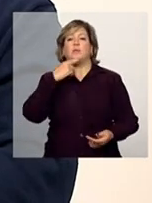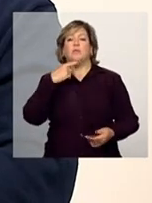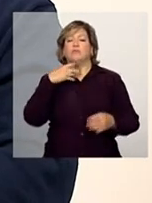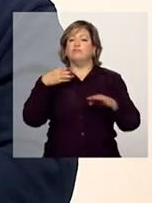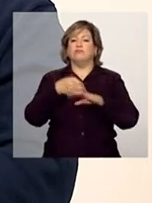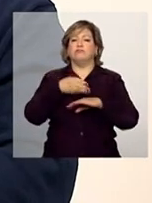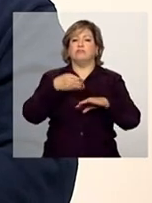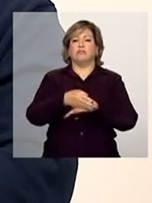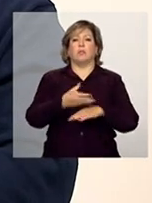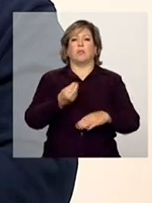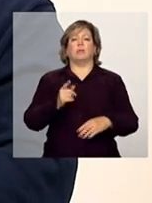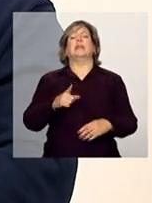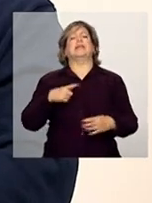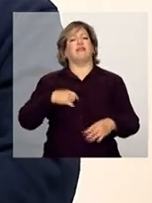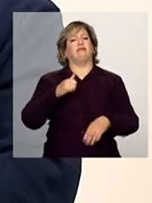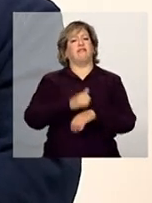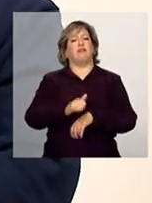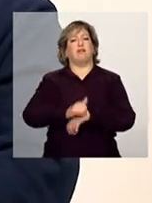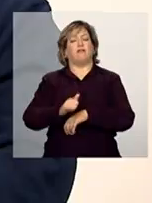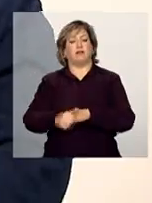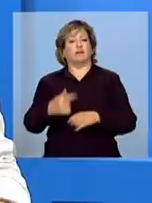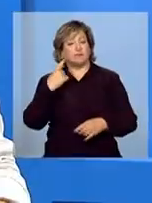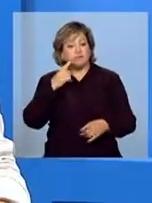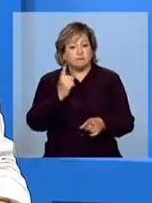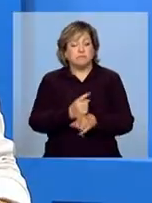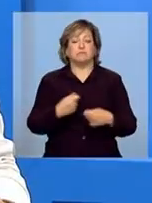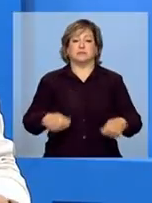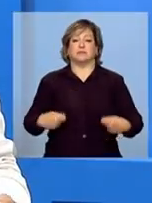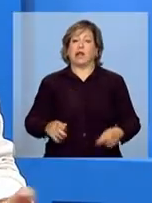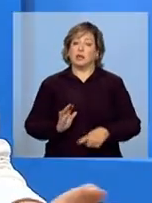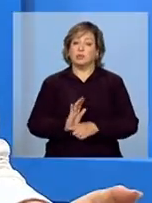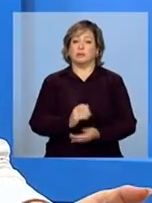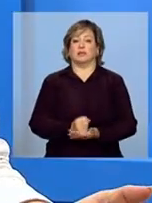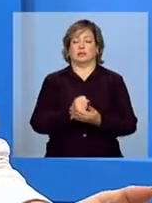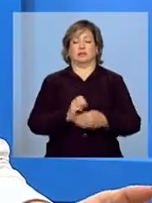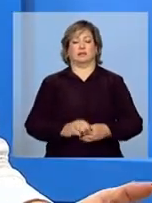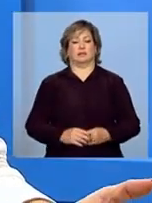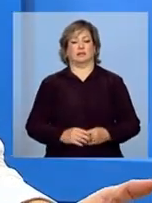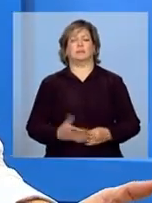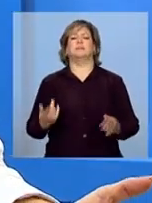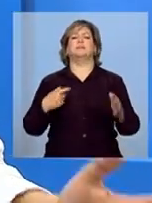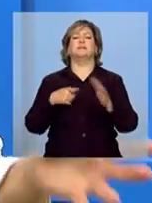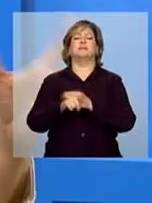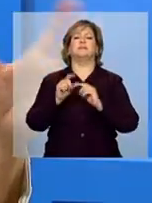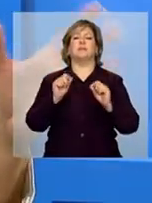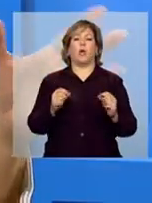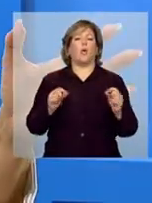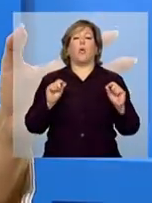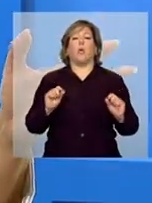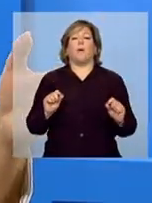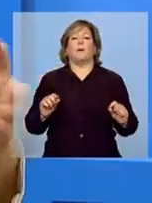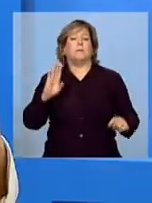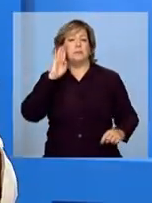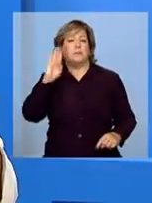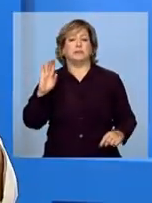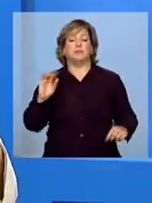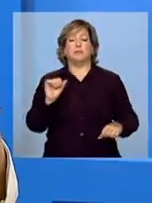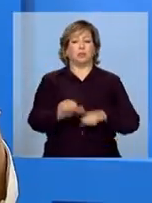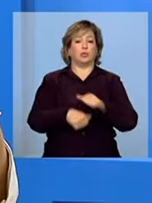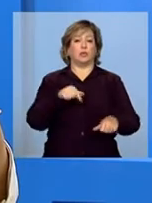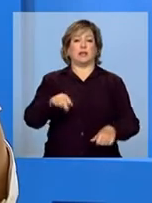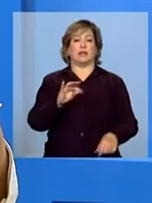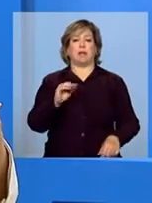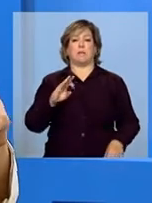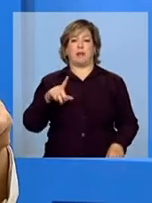atingir a frequência mínima esperada. Mas o que, por exemplo, para as pessoas que estarem em casa poderem entender, o que que principalmente mudou nessa tabela?